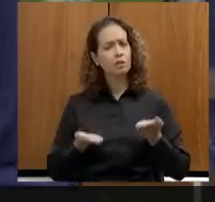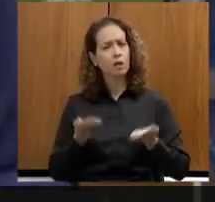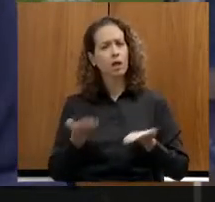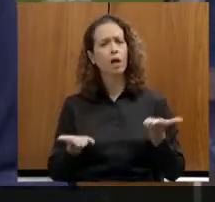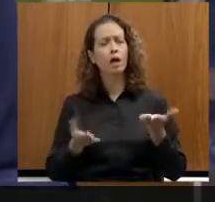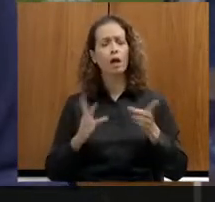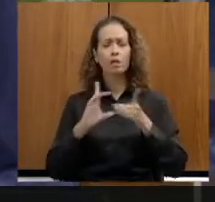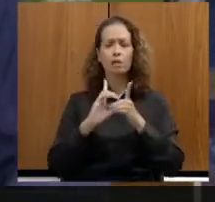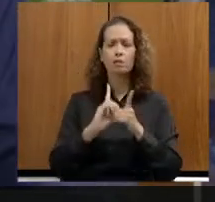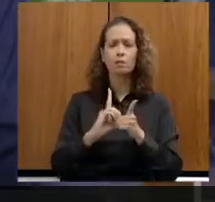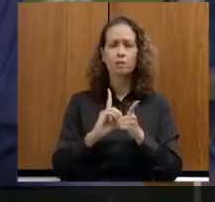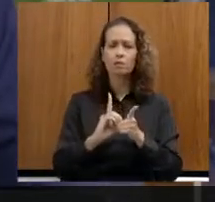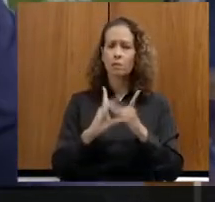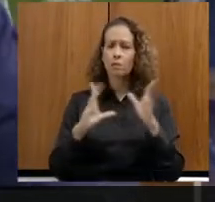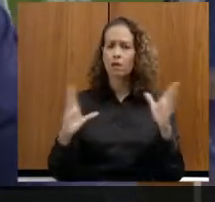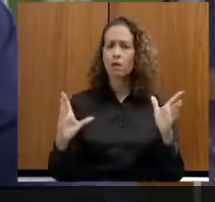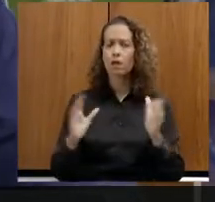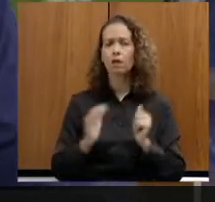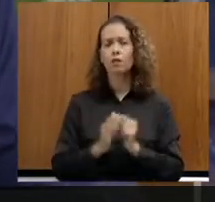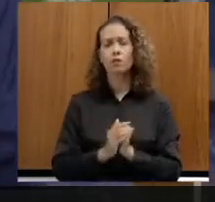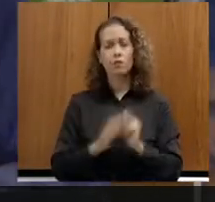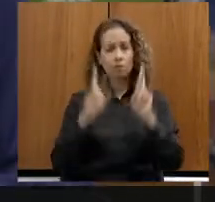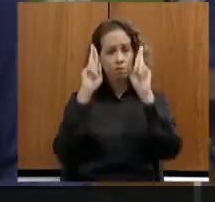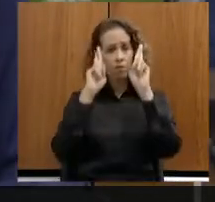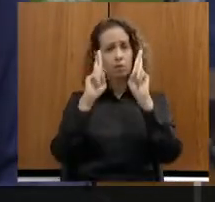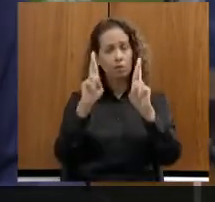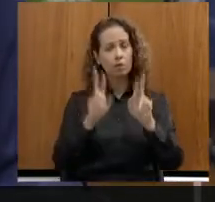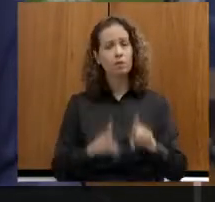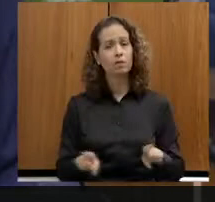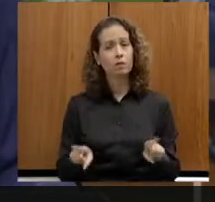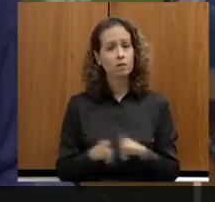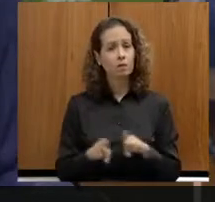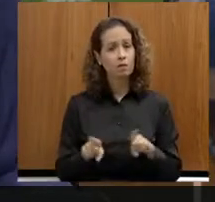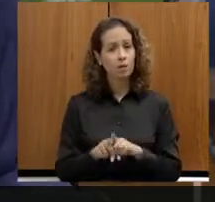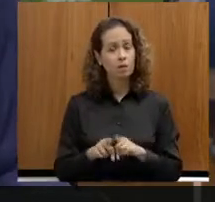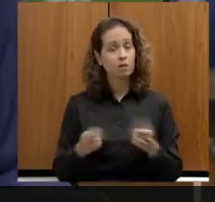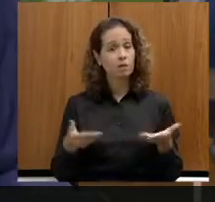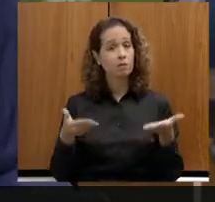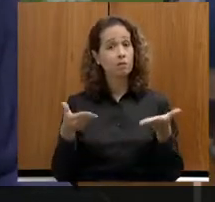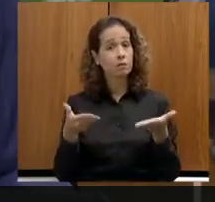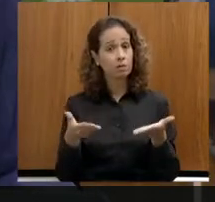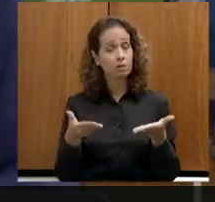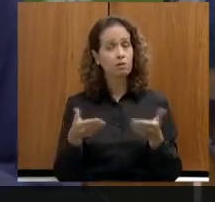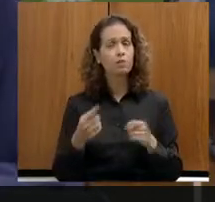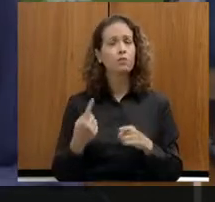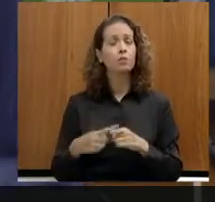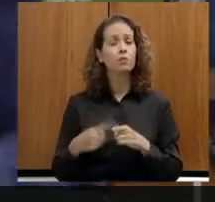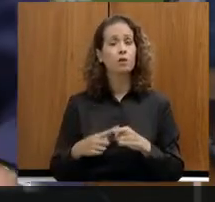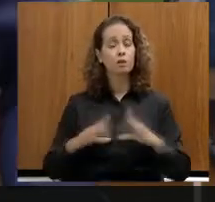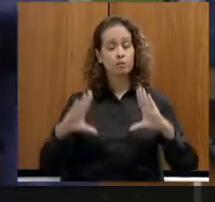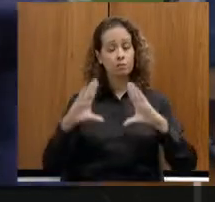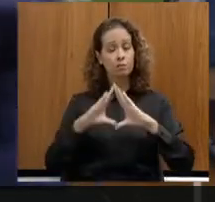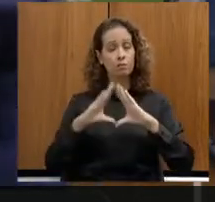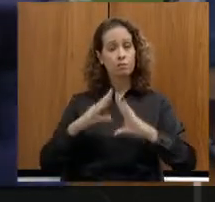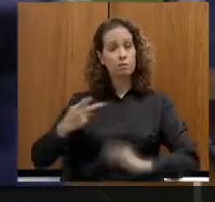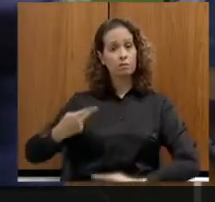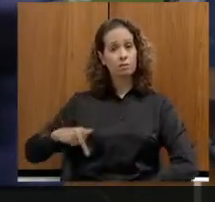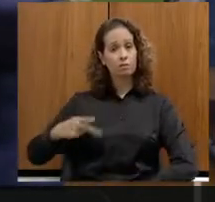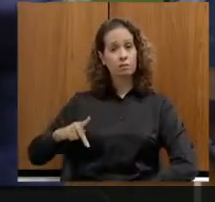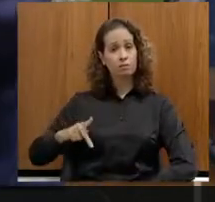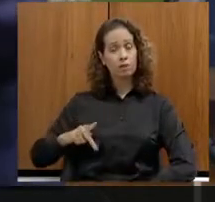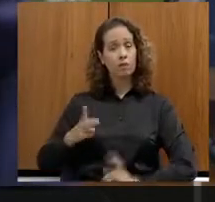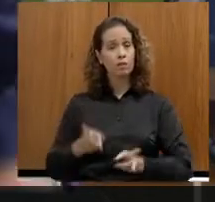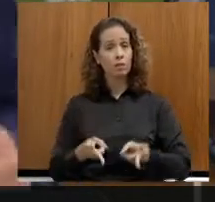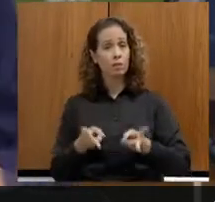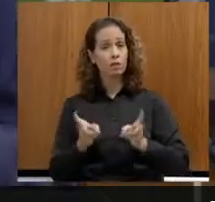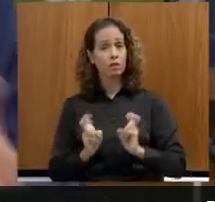democrática e muito respeitosa. Isto faz com que esta casa, eu tenho visto